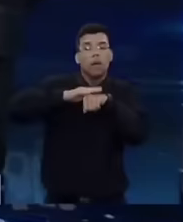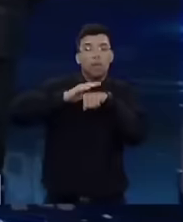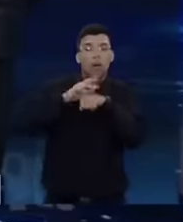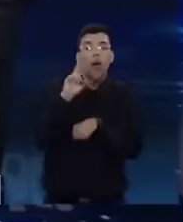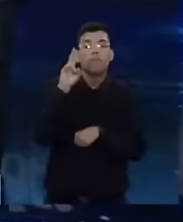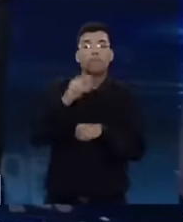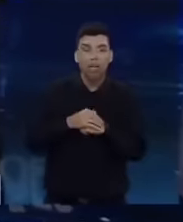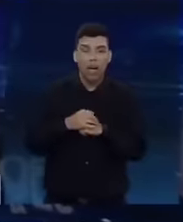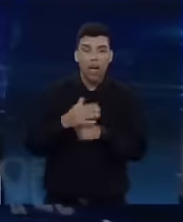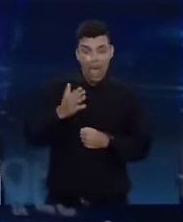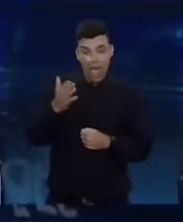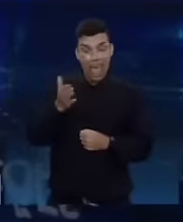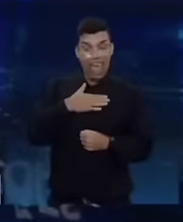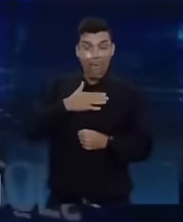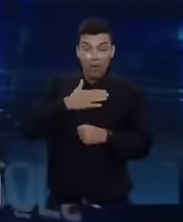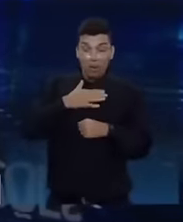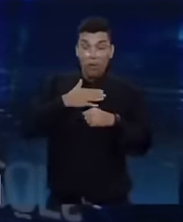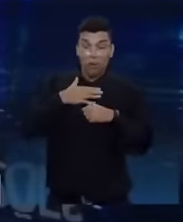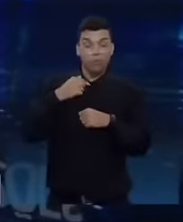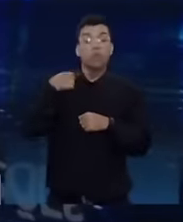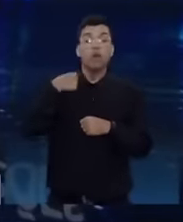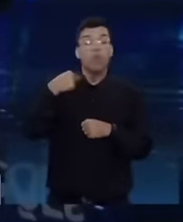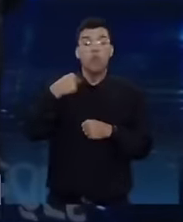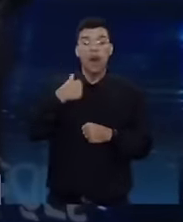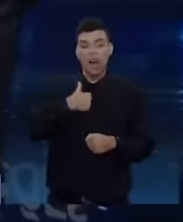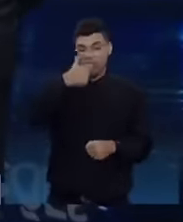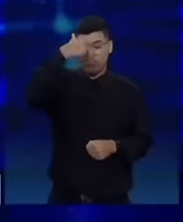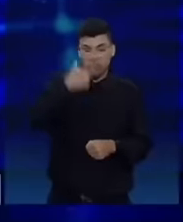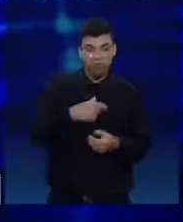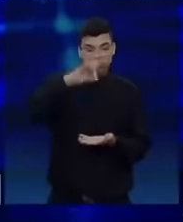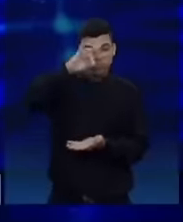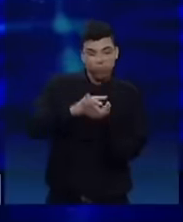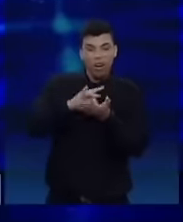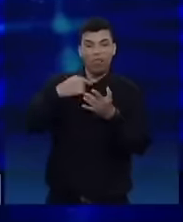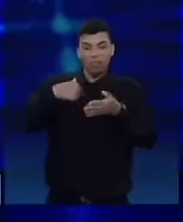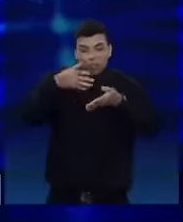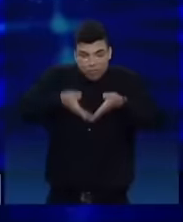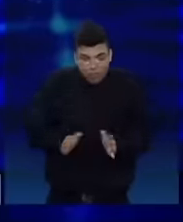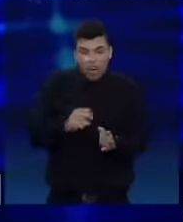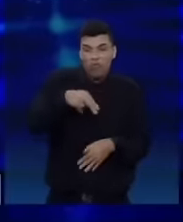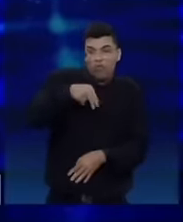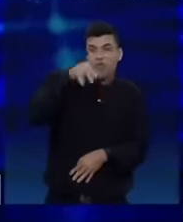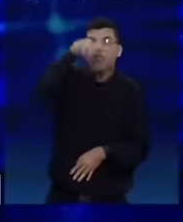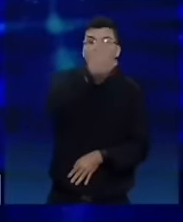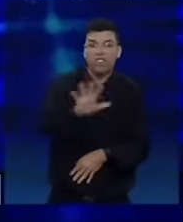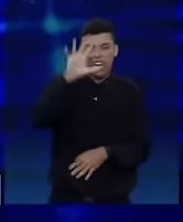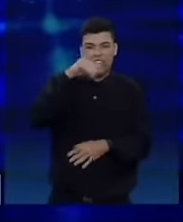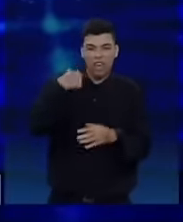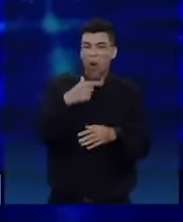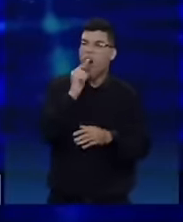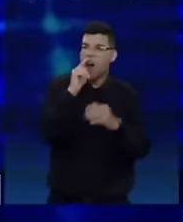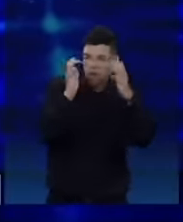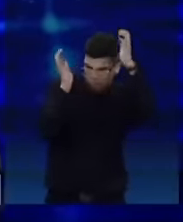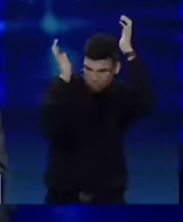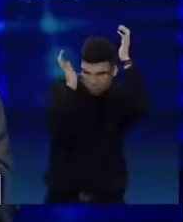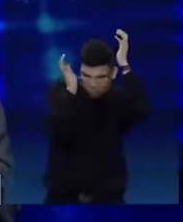nordestino, já tive a experiência de carregar balde d'água e lata d'água na cabeça. Portanto, não minta.